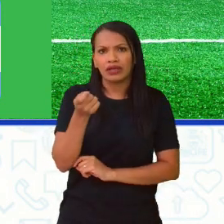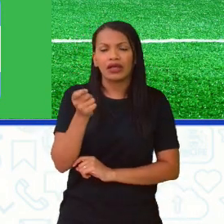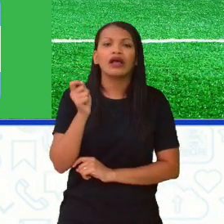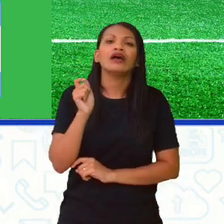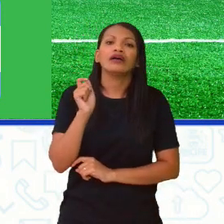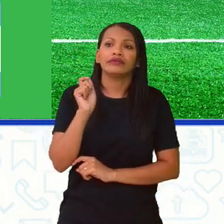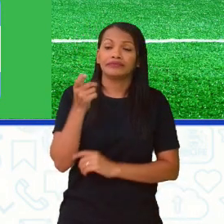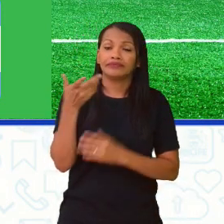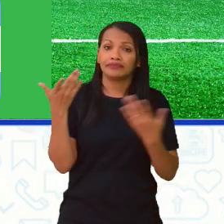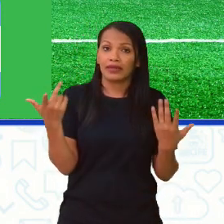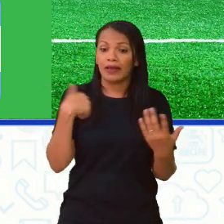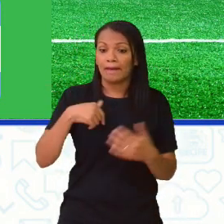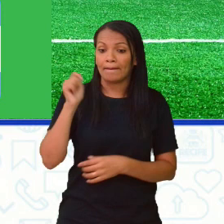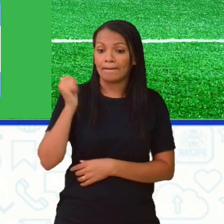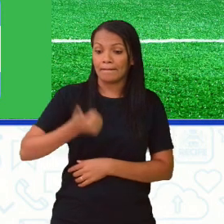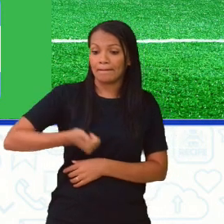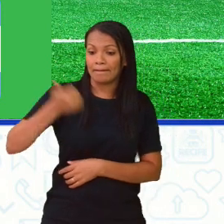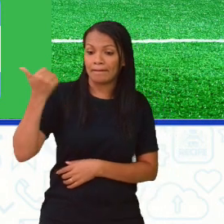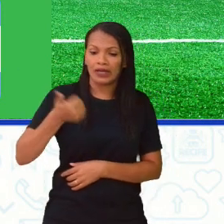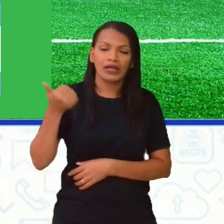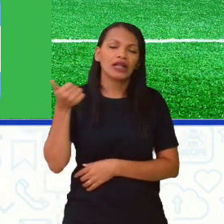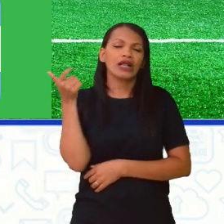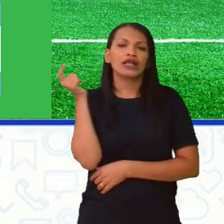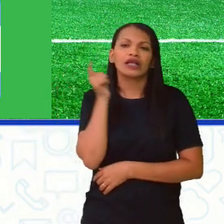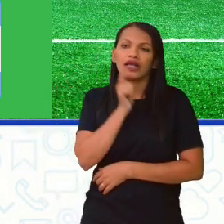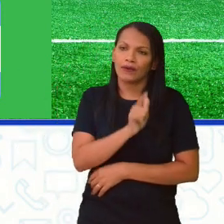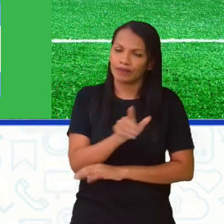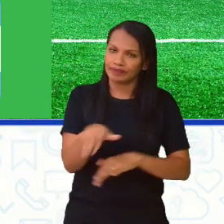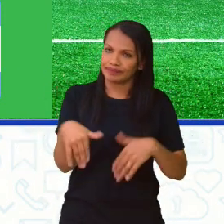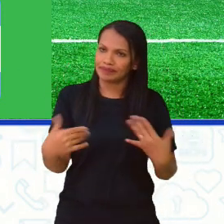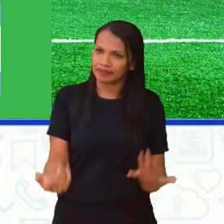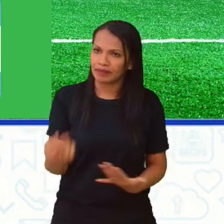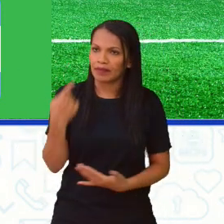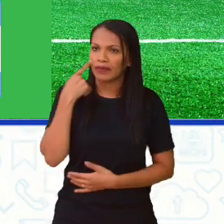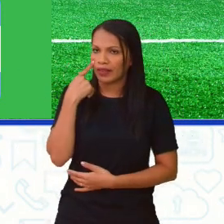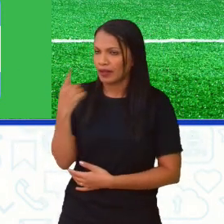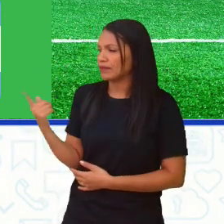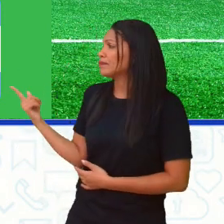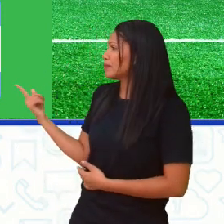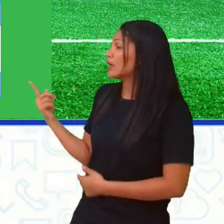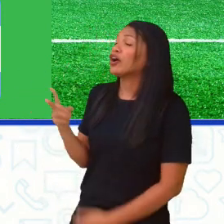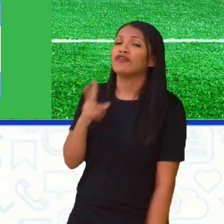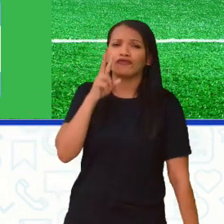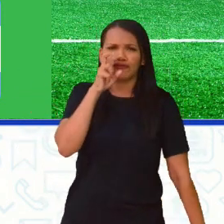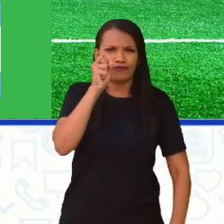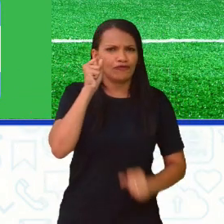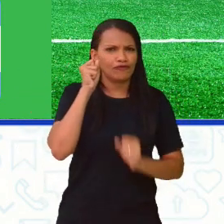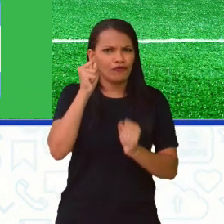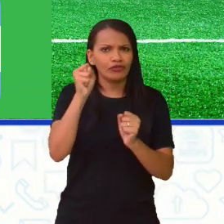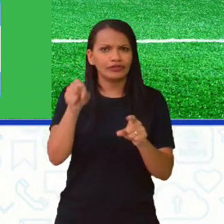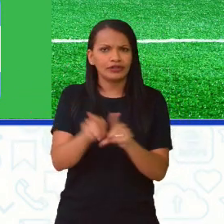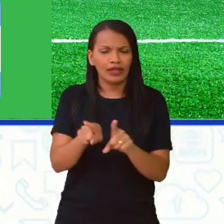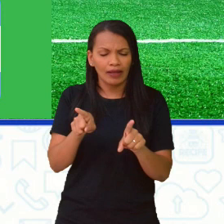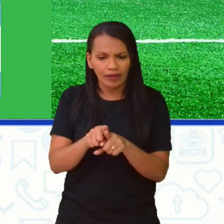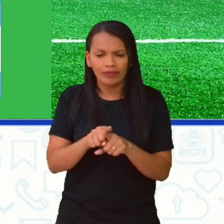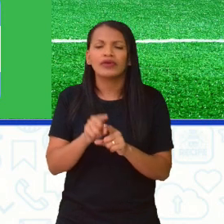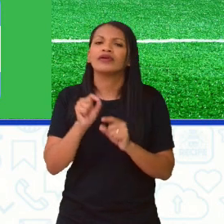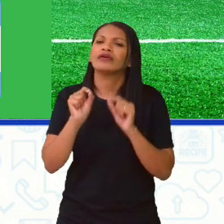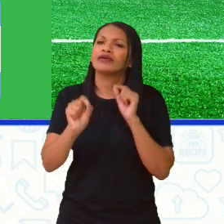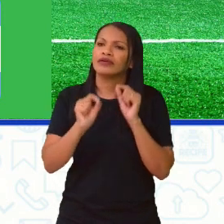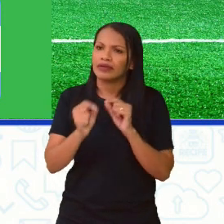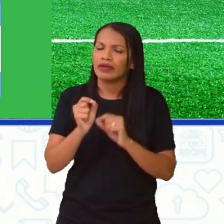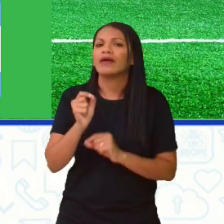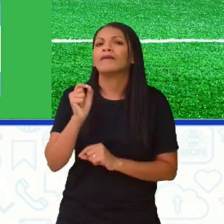que ganhou a Copa do Mundo, não é? E desde então, o Uruguai é muito forte também. Copa assim como a Argentina, assim como o Brasil,